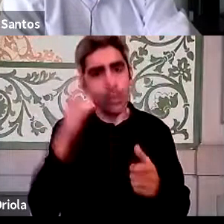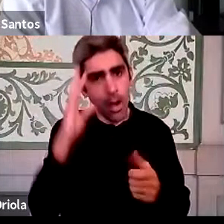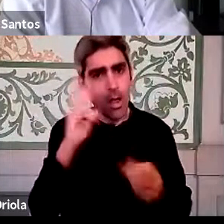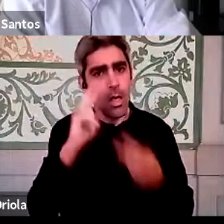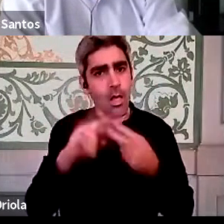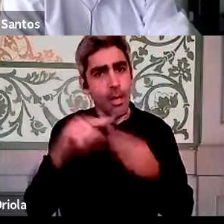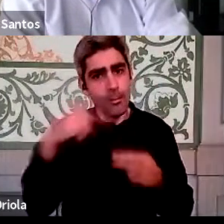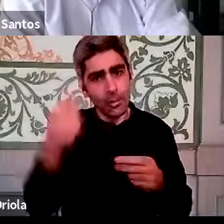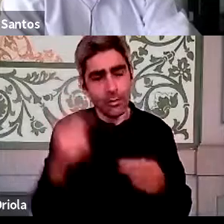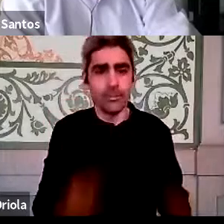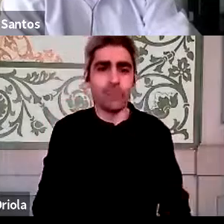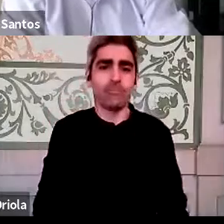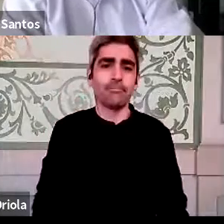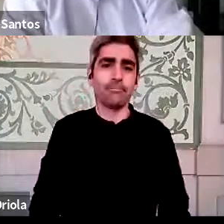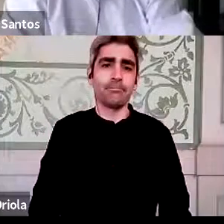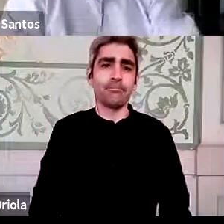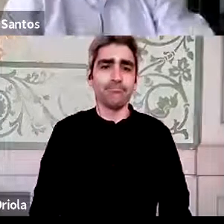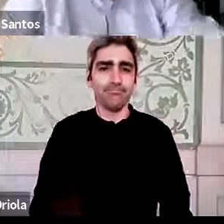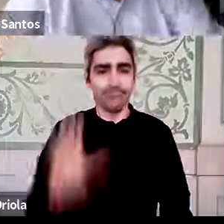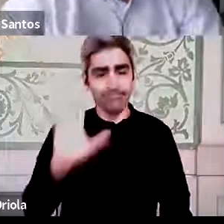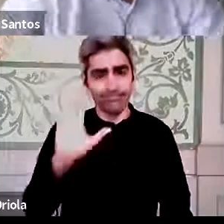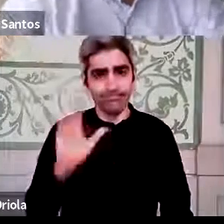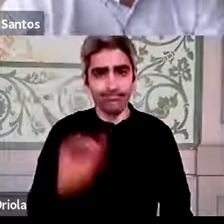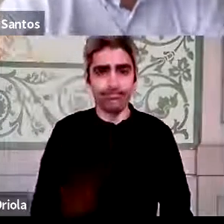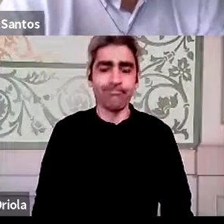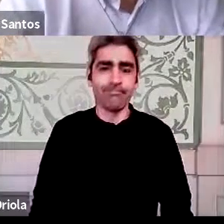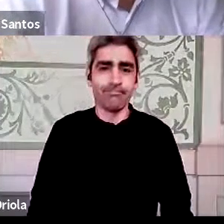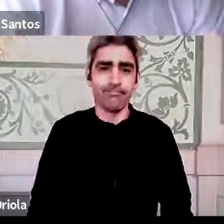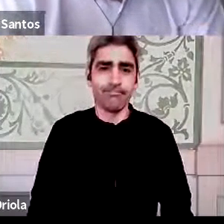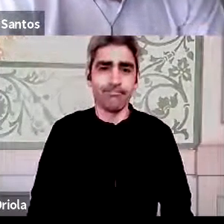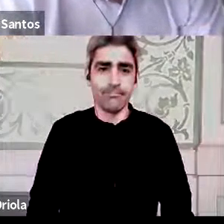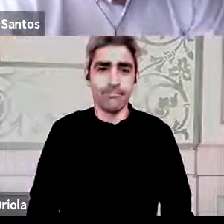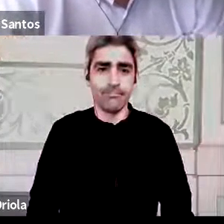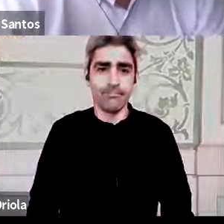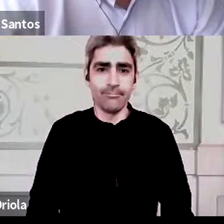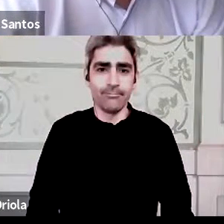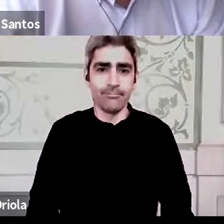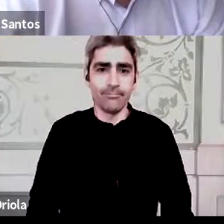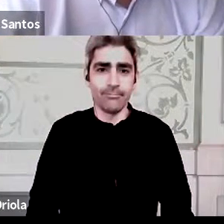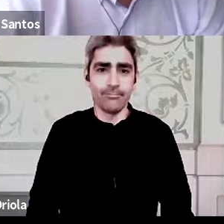próxima sessão. Boa tarde. Obrigado. Até a próxima.